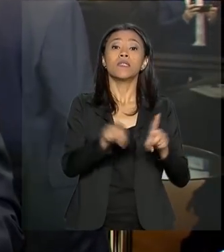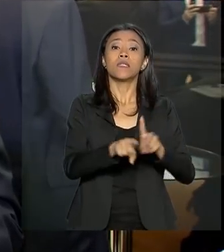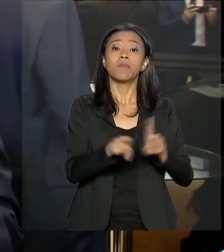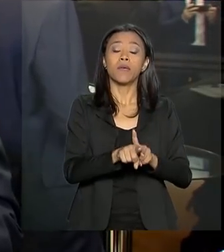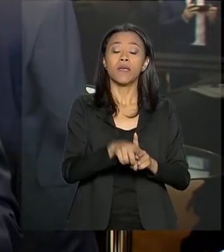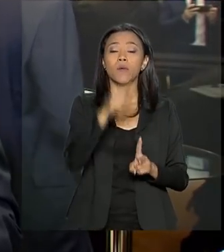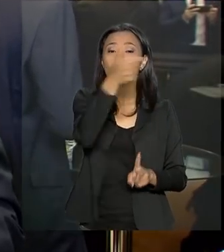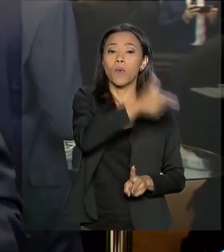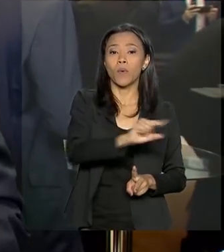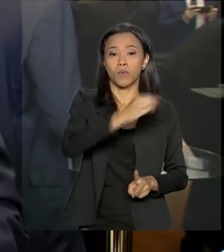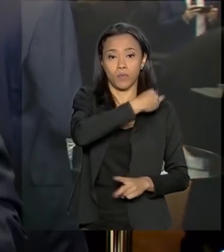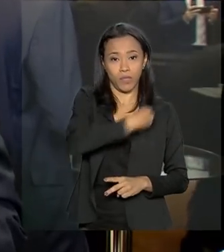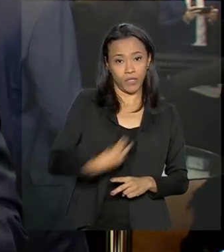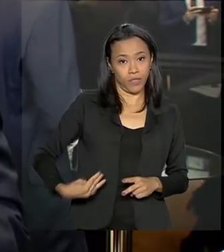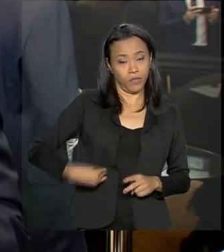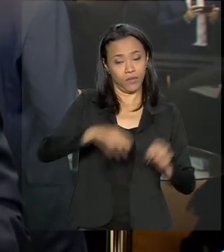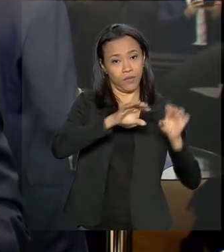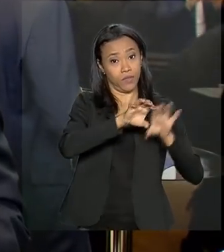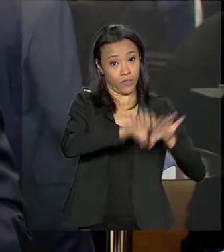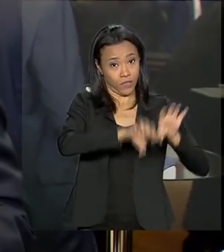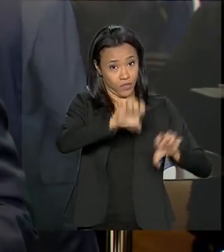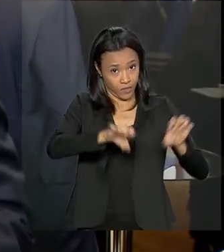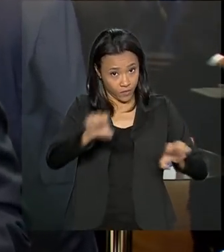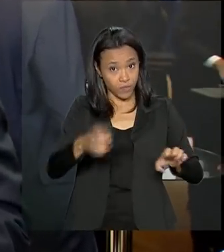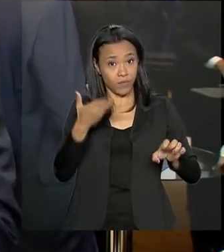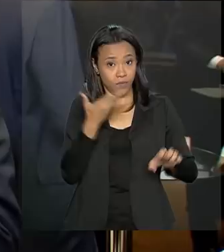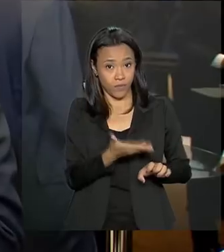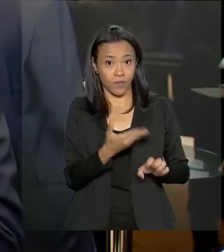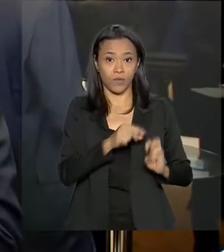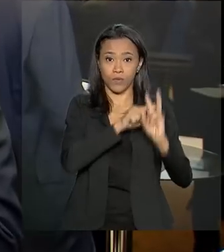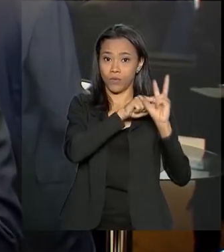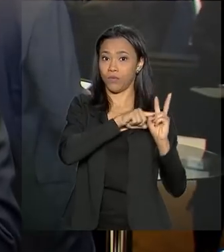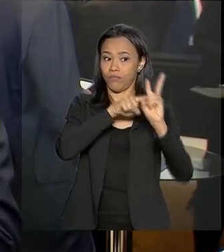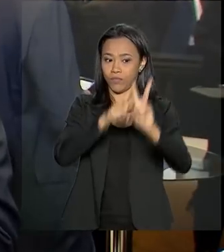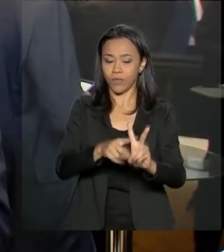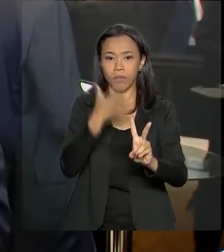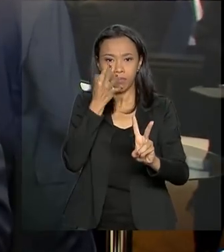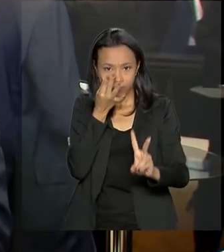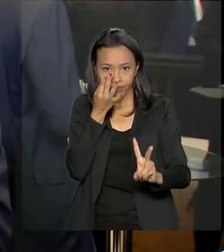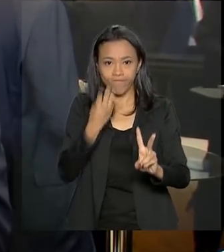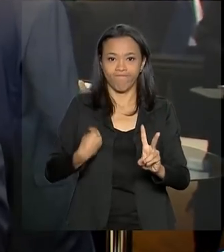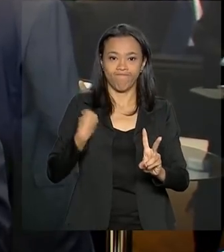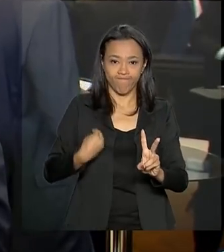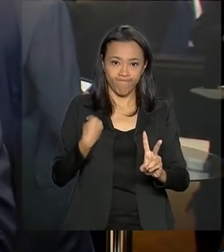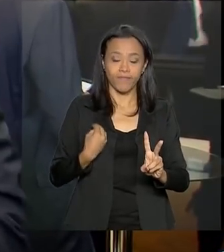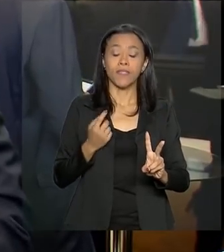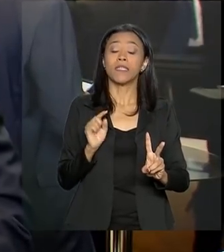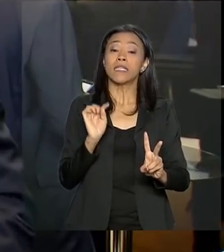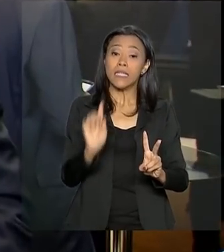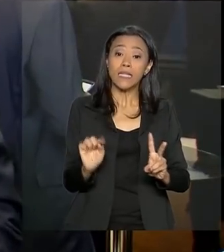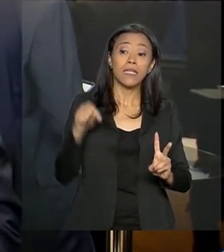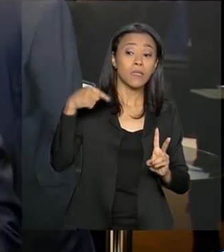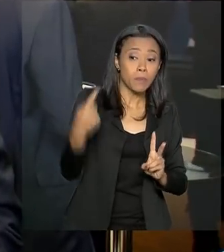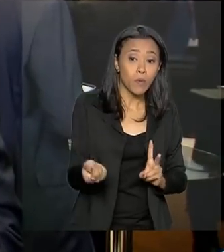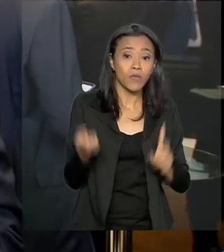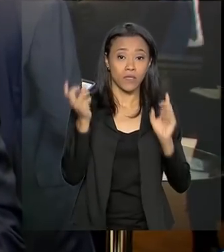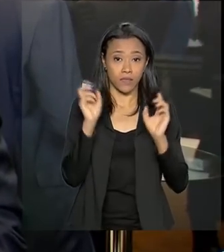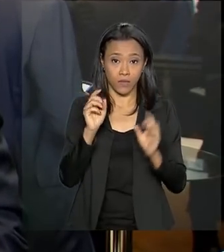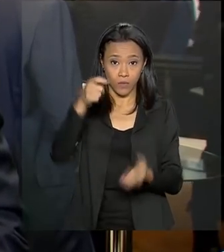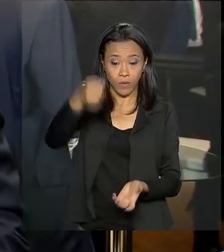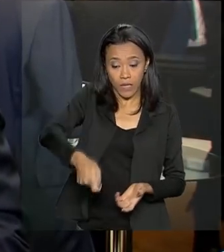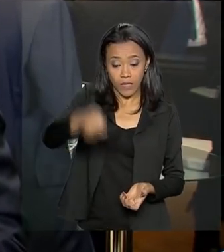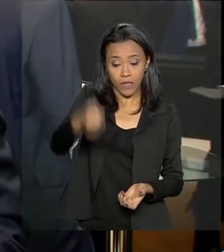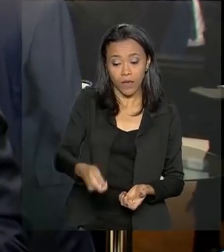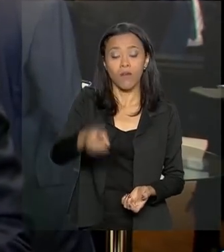o ministro de Infraestrutura, Tarcísio Gomes de Freitas. Logo depois do leilão será realizada